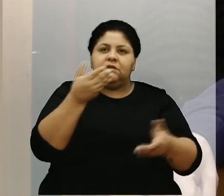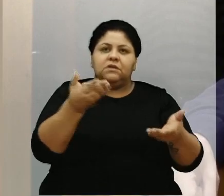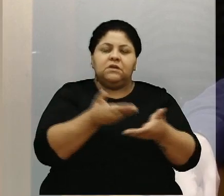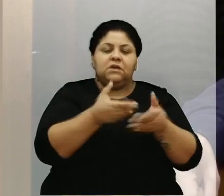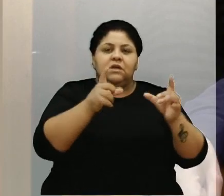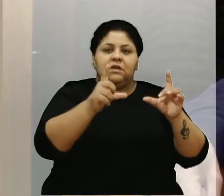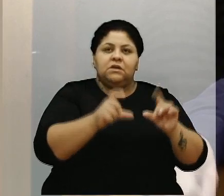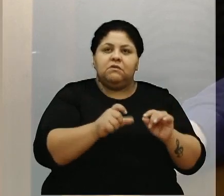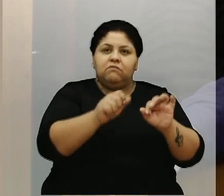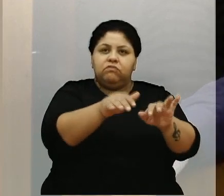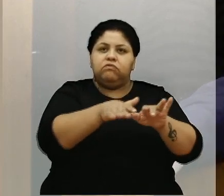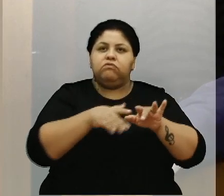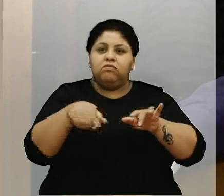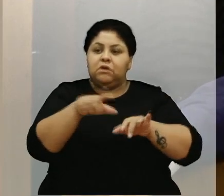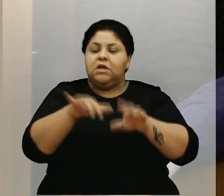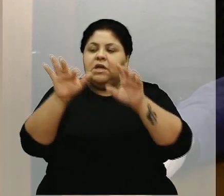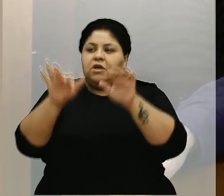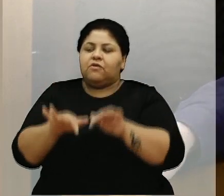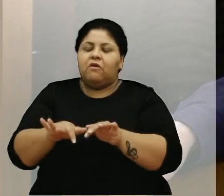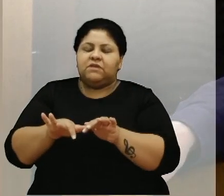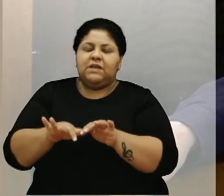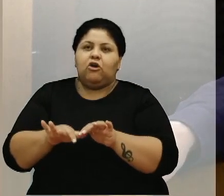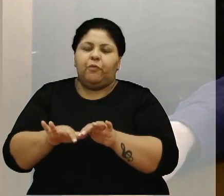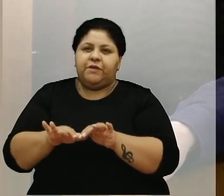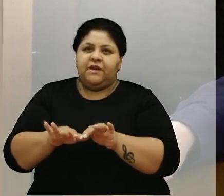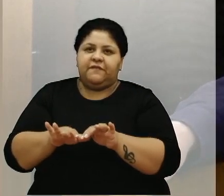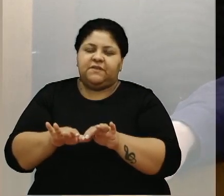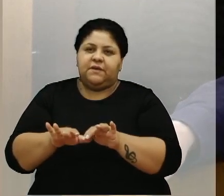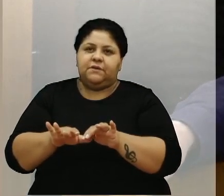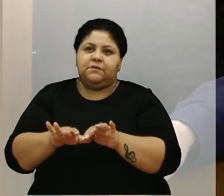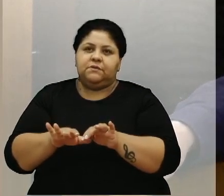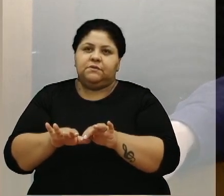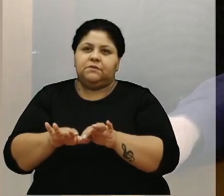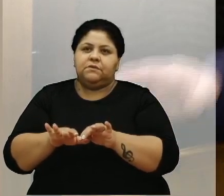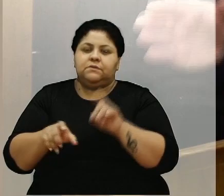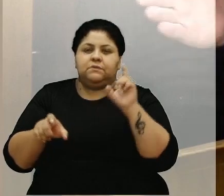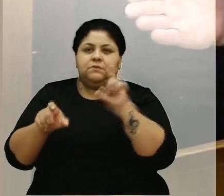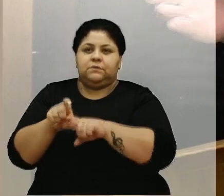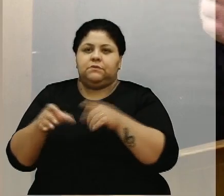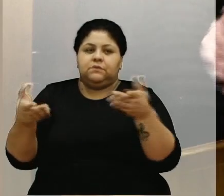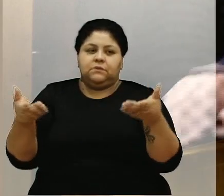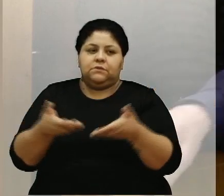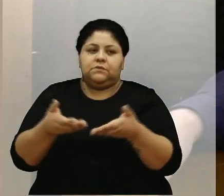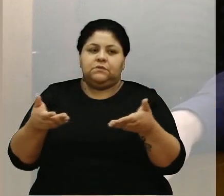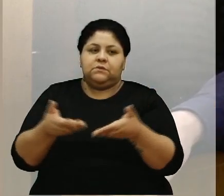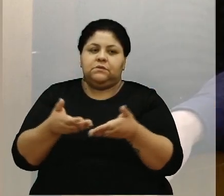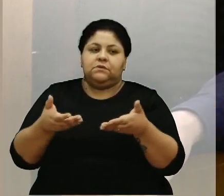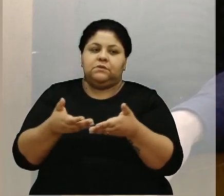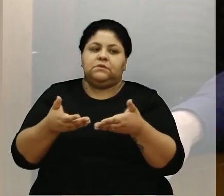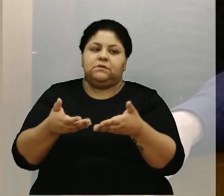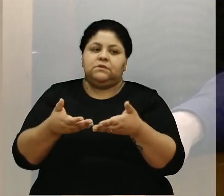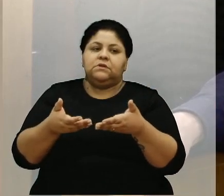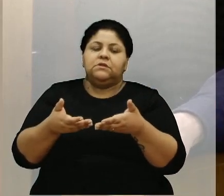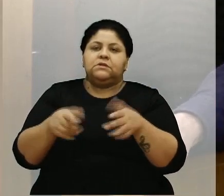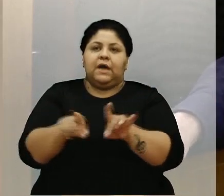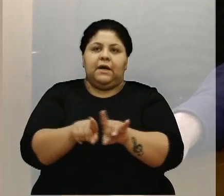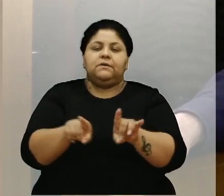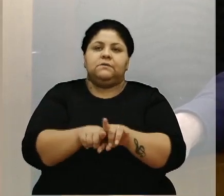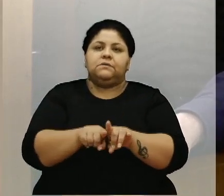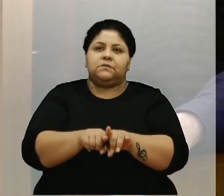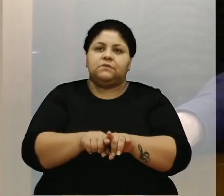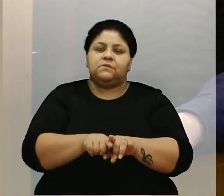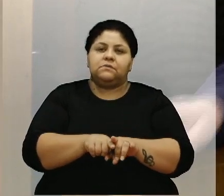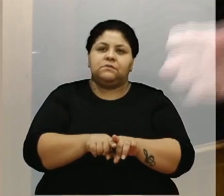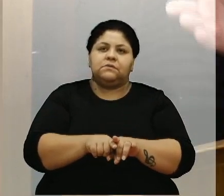para a gente anistiar a dívida e não foi feita. E agora, essa moção, junto com essa ação que veio da OAB, desde